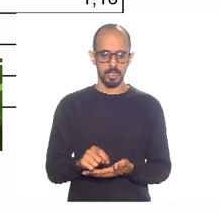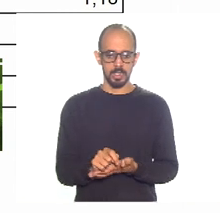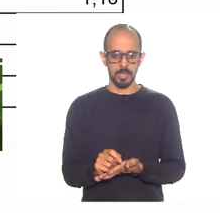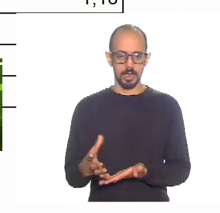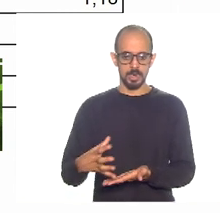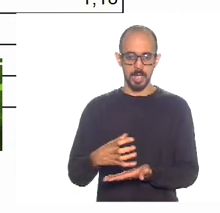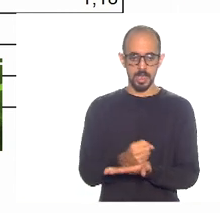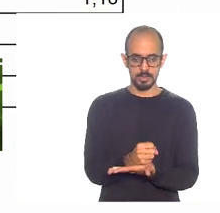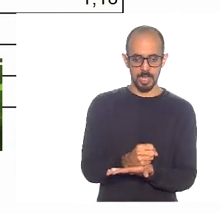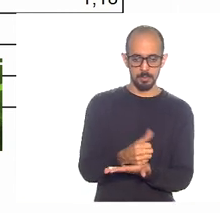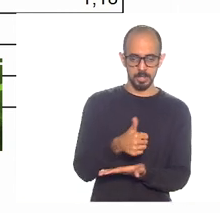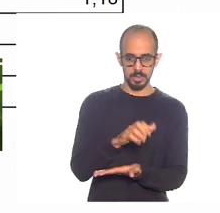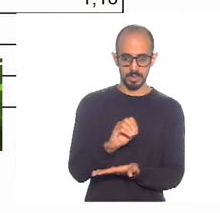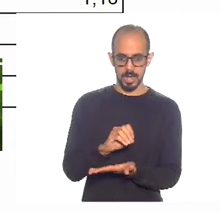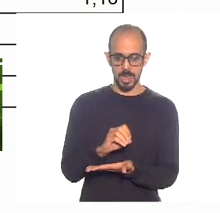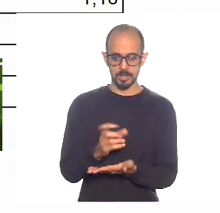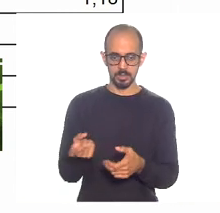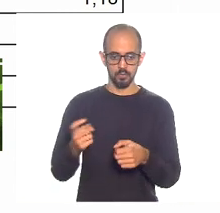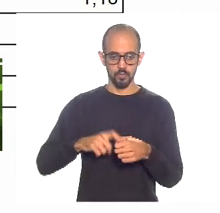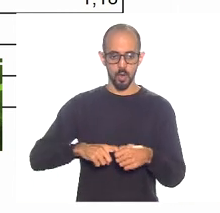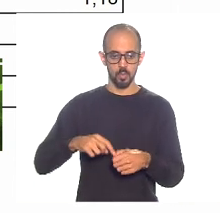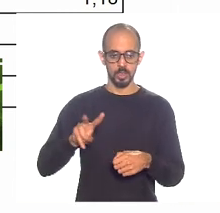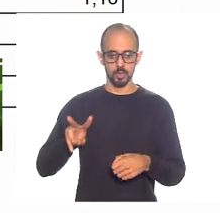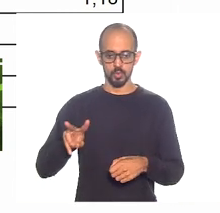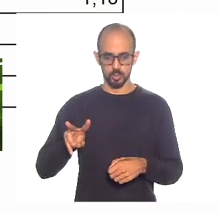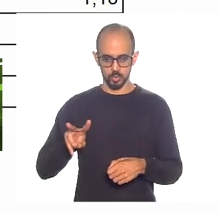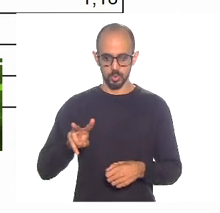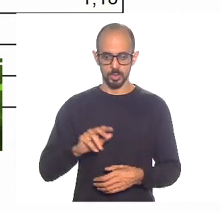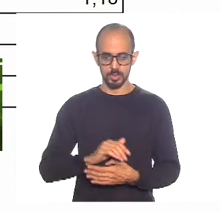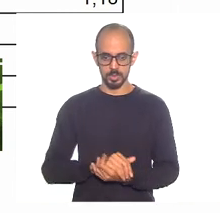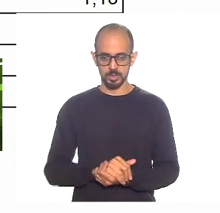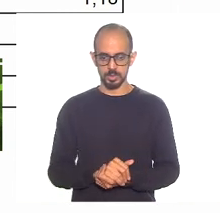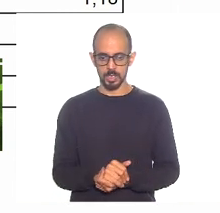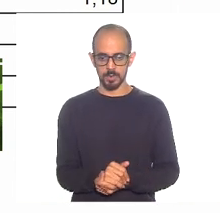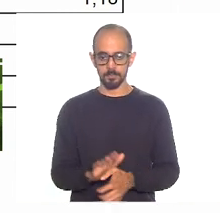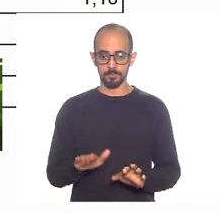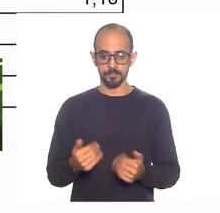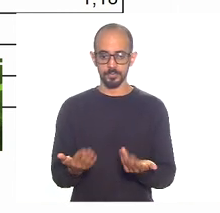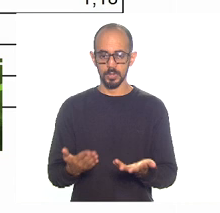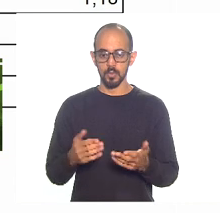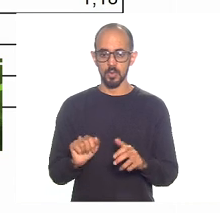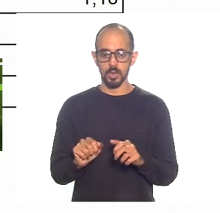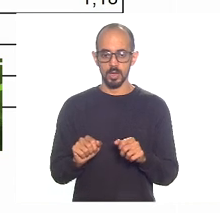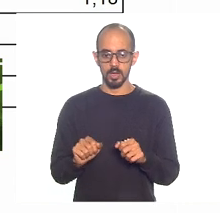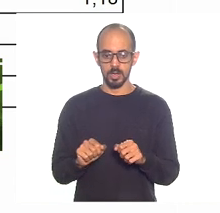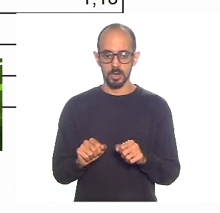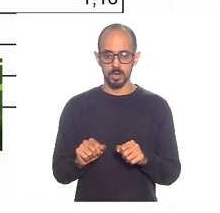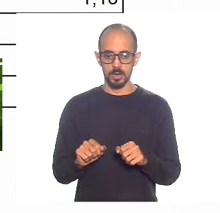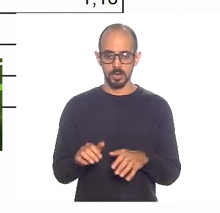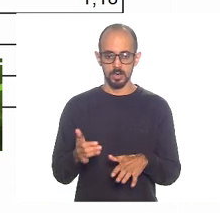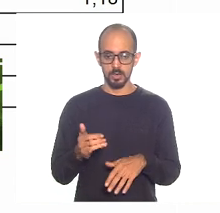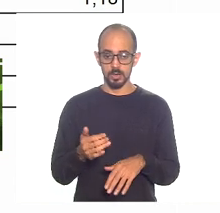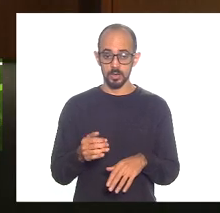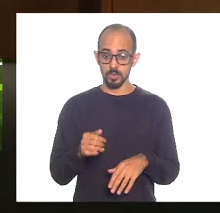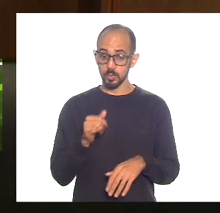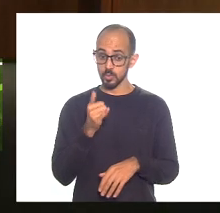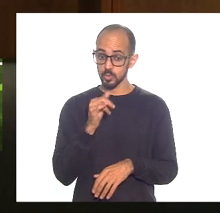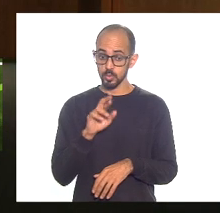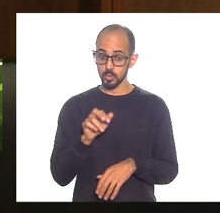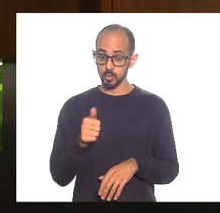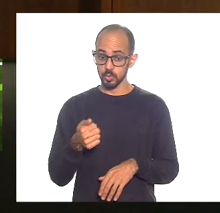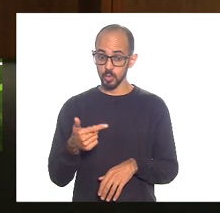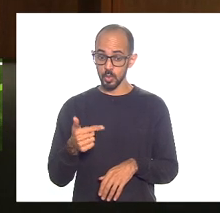arrecada 12. Então, o Fundo de Participação dos Estados e Municípios, ele já faz essa... Arrecadou dois. Doze não, Luiz.